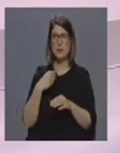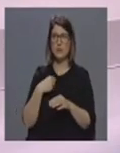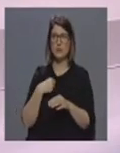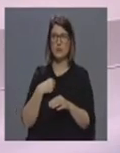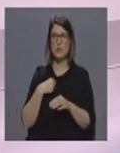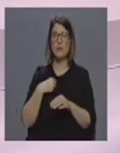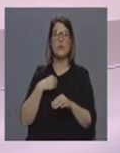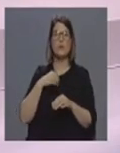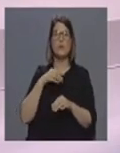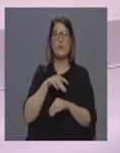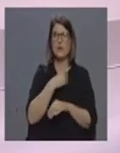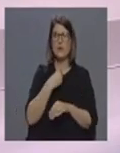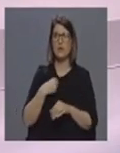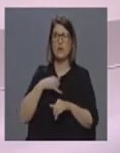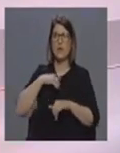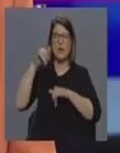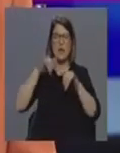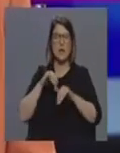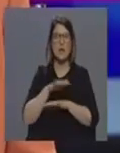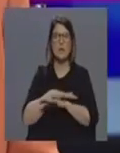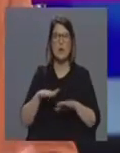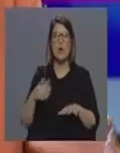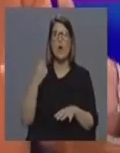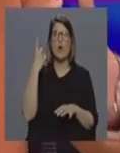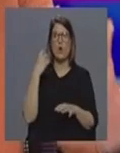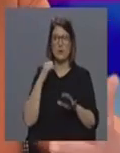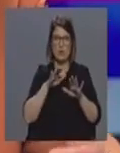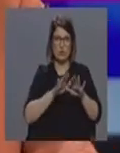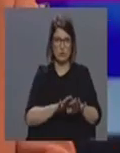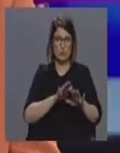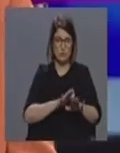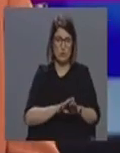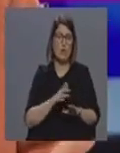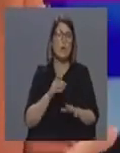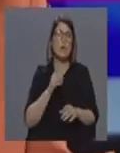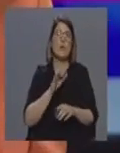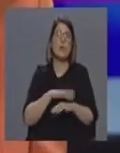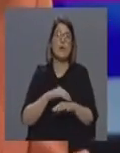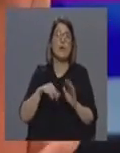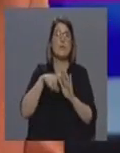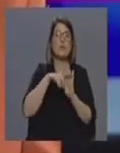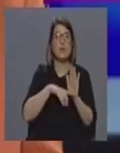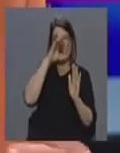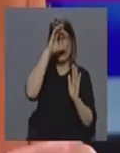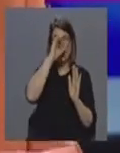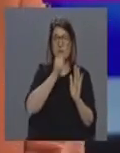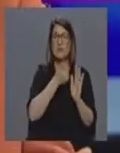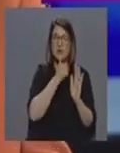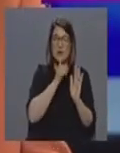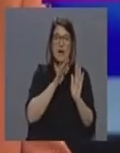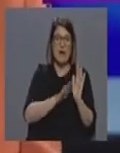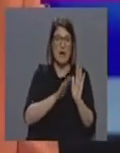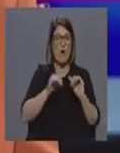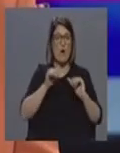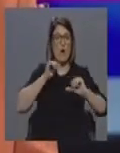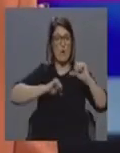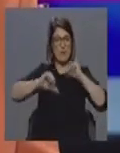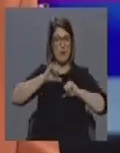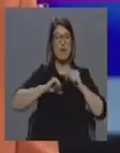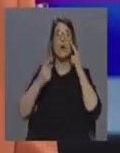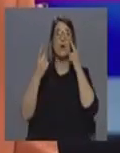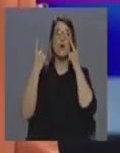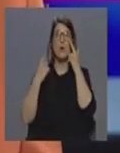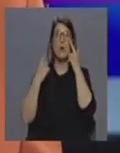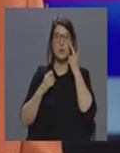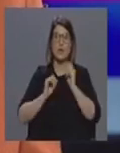bem portanto isso que fez agora referência realmente eles estiveram cá ontem já estavam cá quando a medida do governo foi decretada e estiveram a operar ontem é evidente que